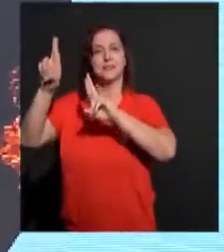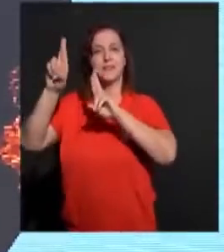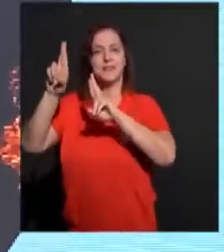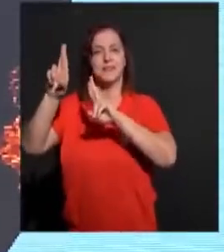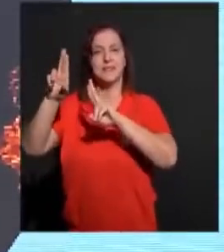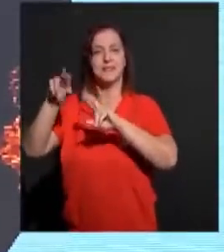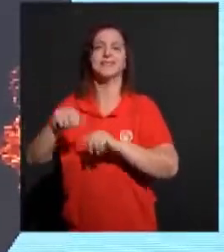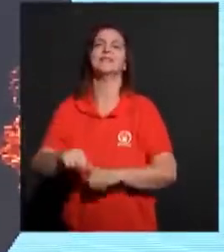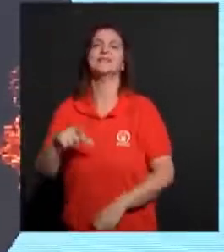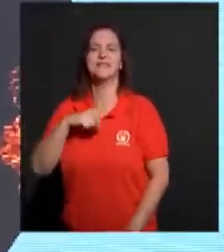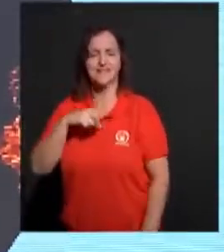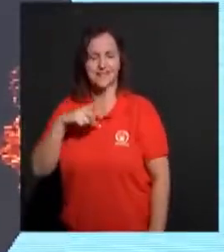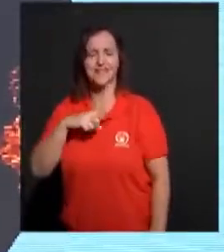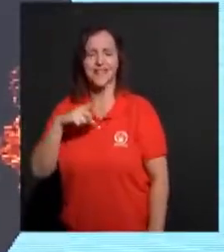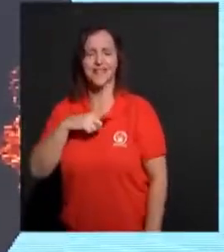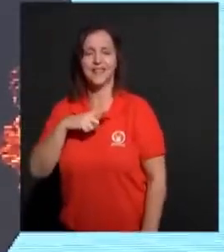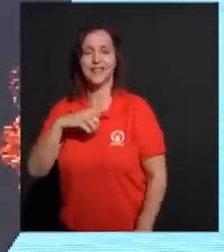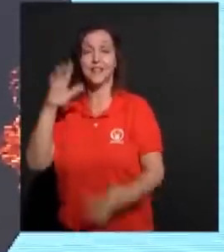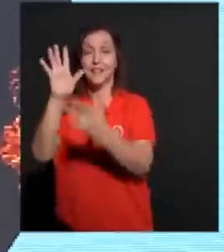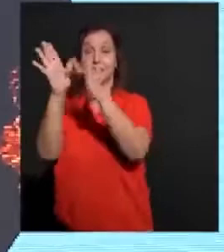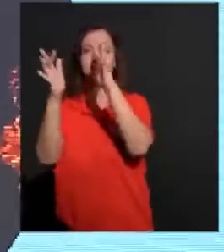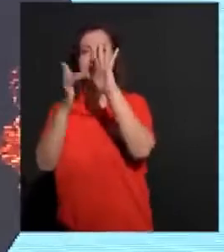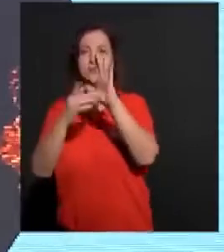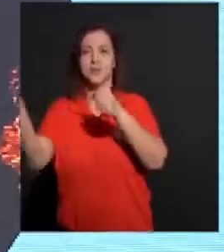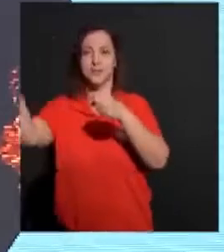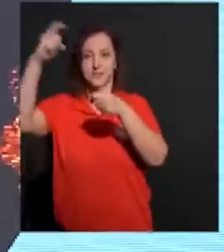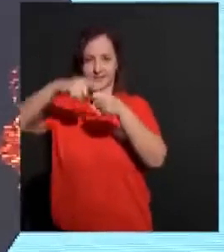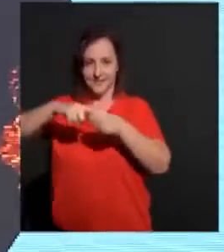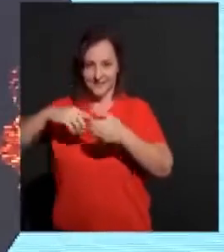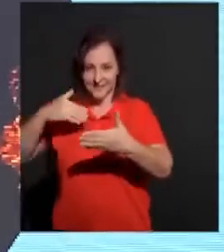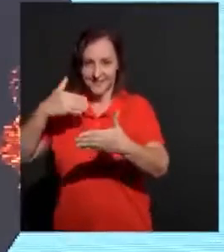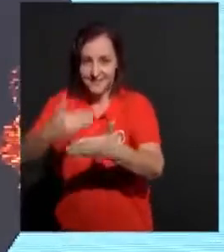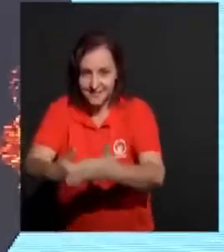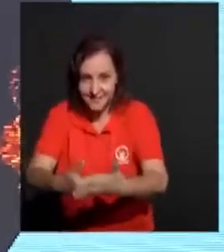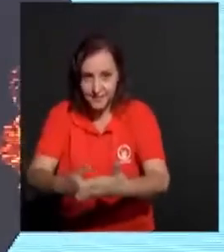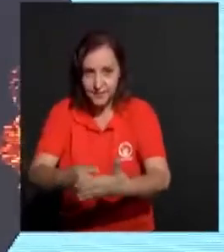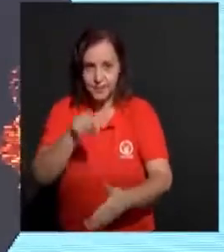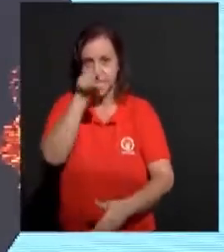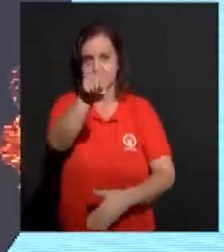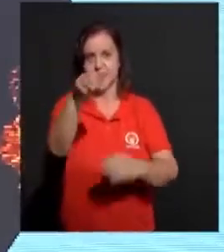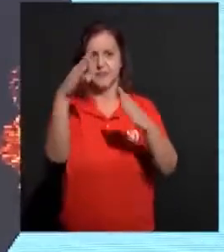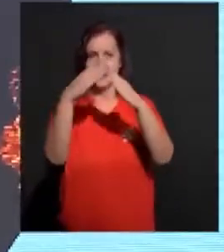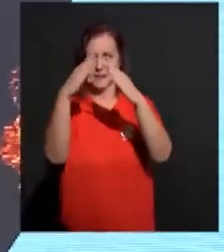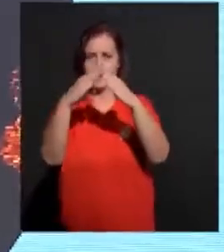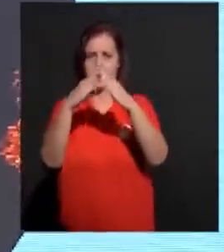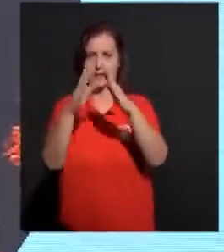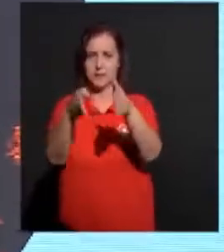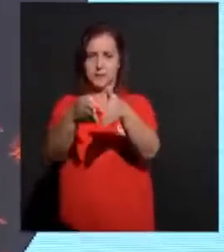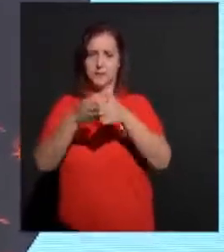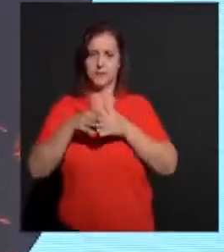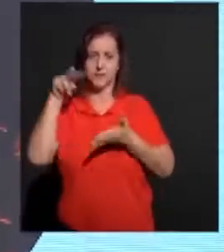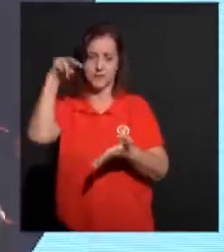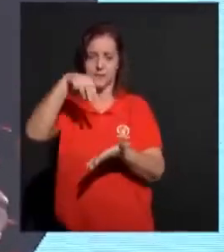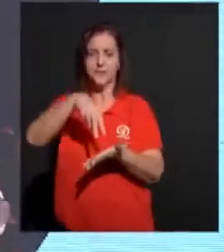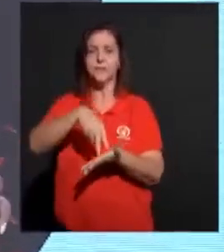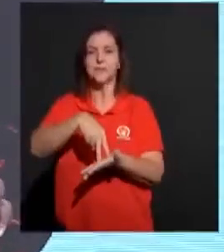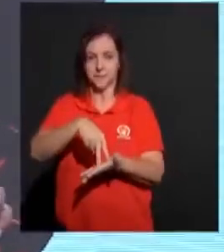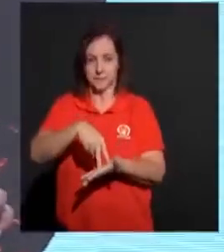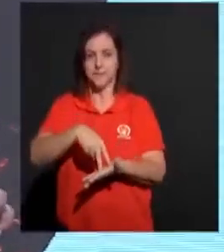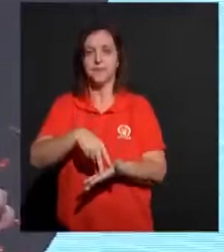uma grande esperança. Que breve Jesus voltará. Se você está aí na sua casa. Se coloque de pé nesse instante.